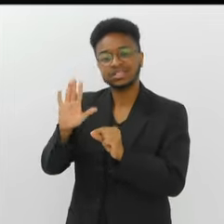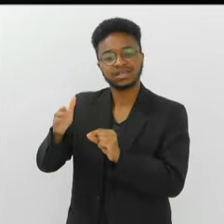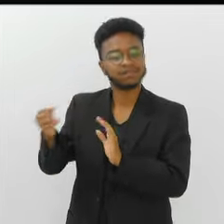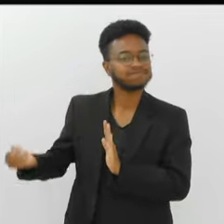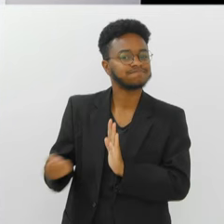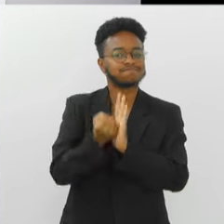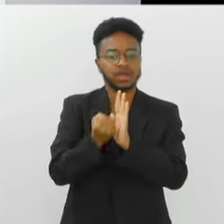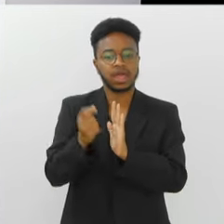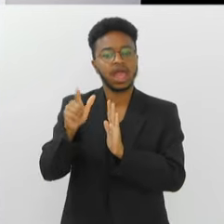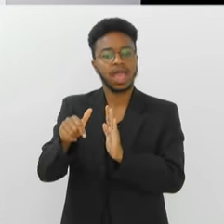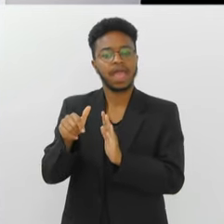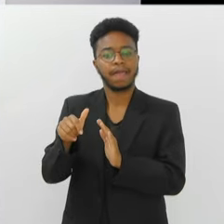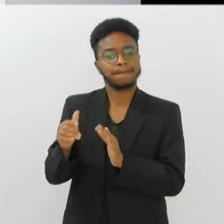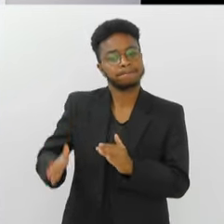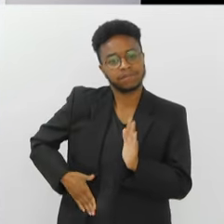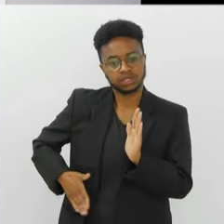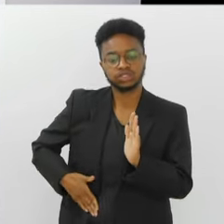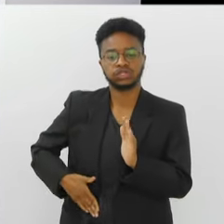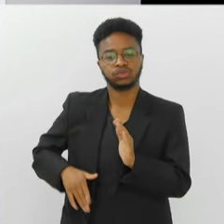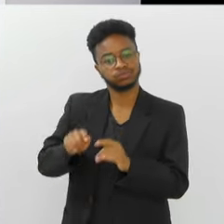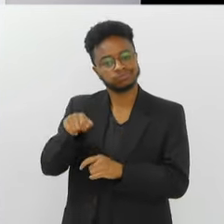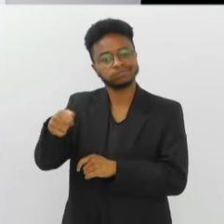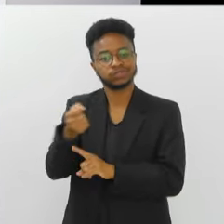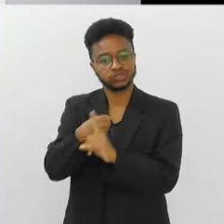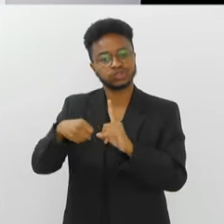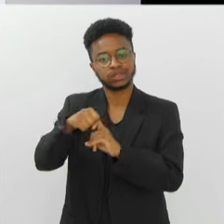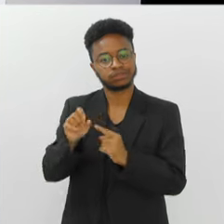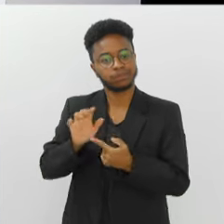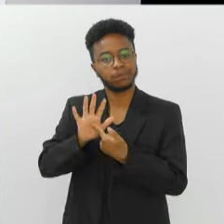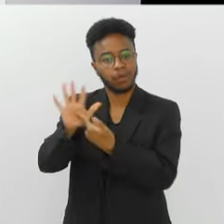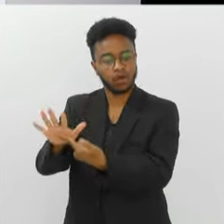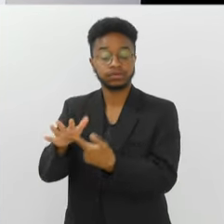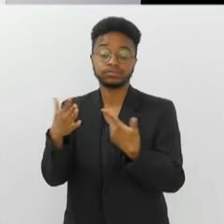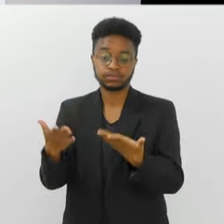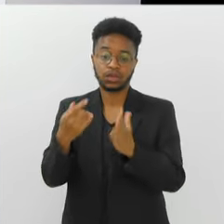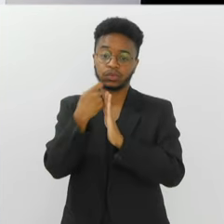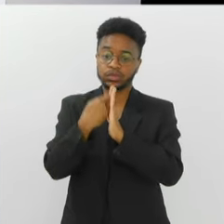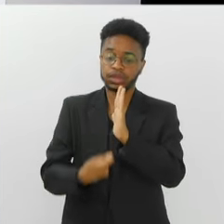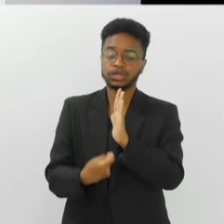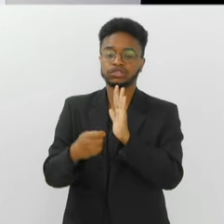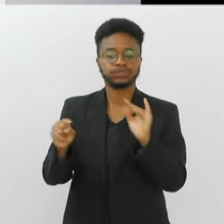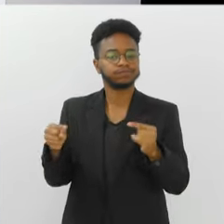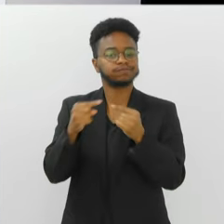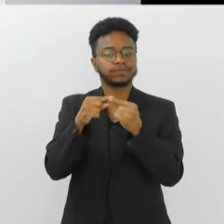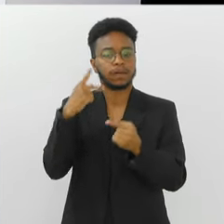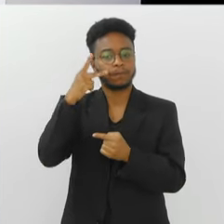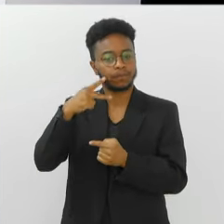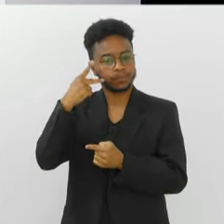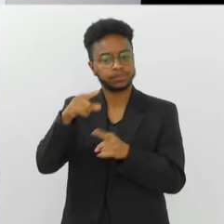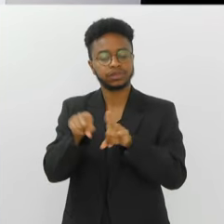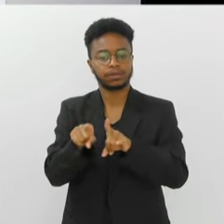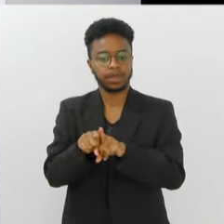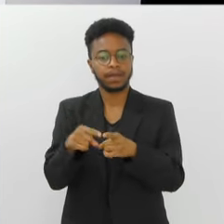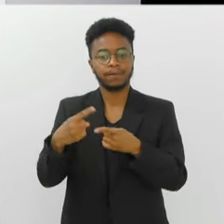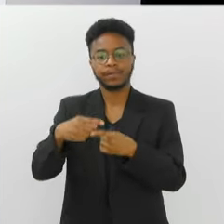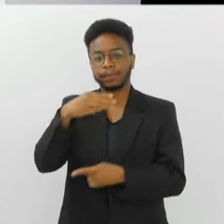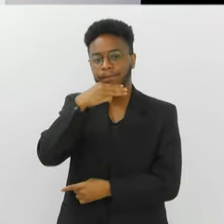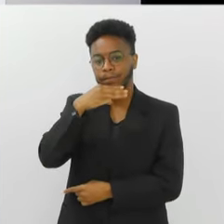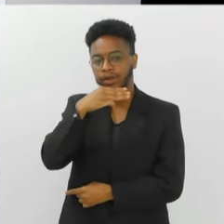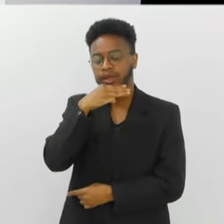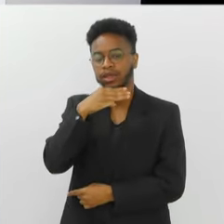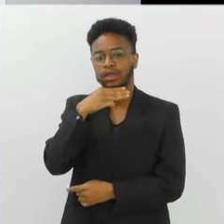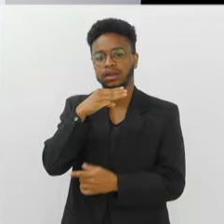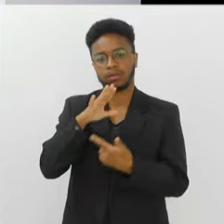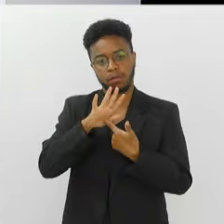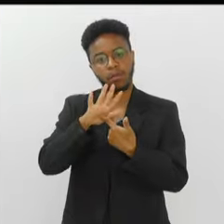nasce com o rótulo da marginalidade. Então, é um enredo muito politizado nesse sentido também. Então, a Mangueira